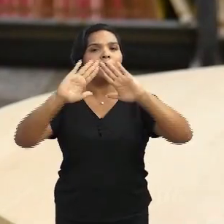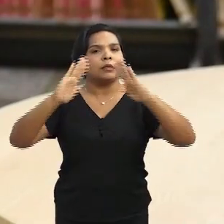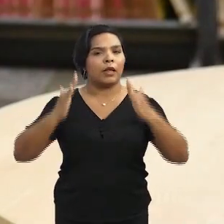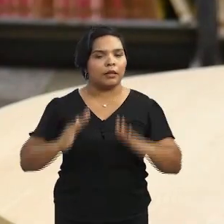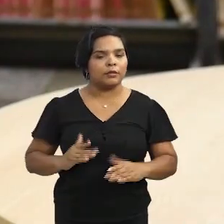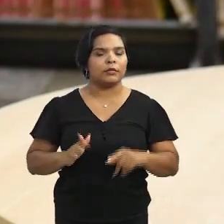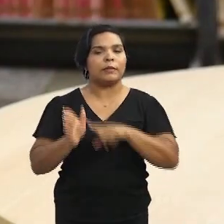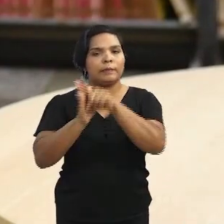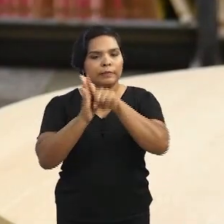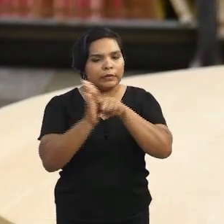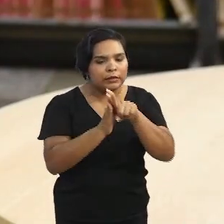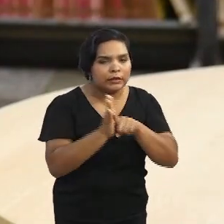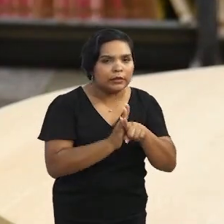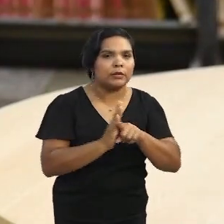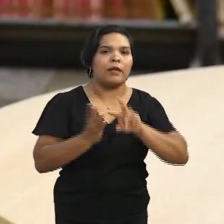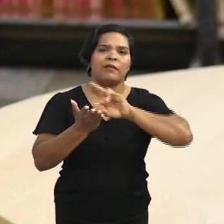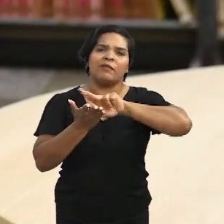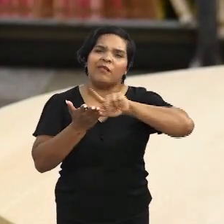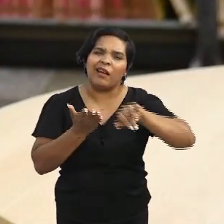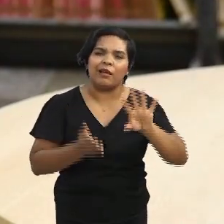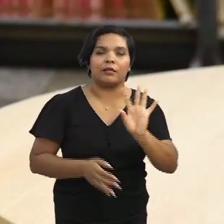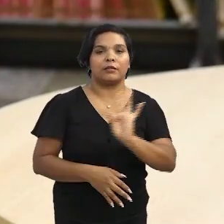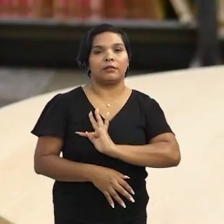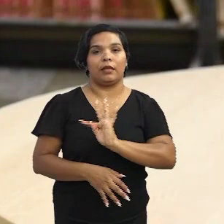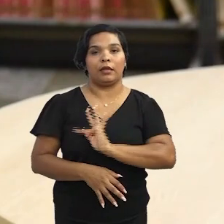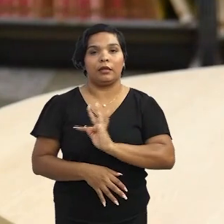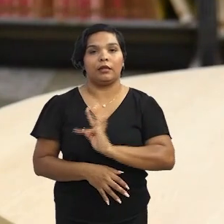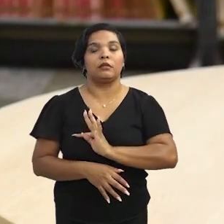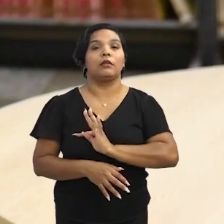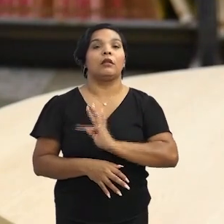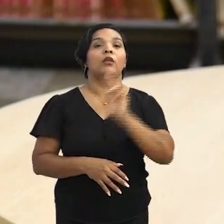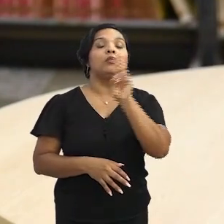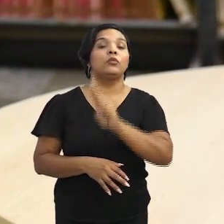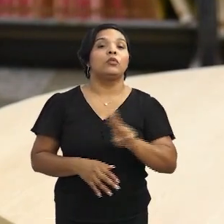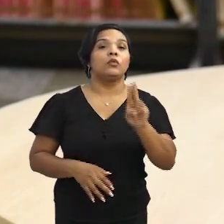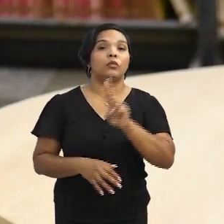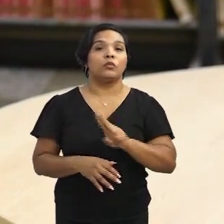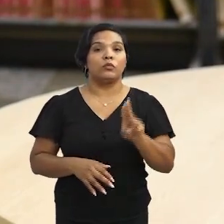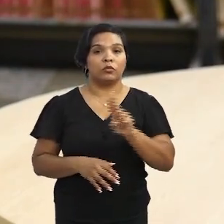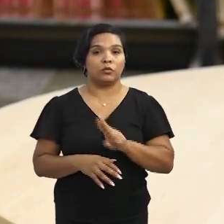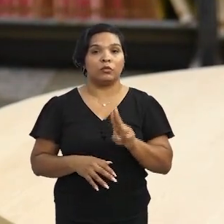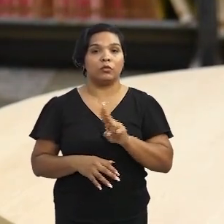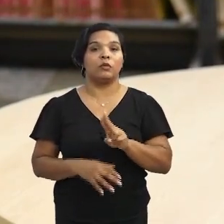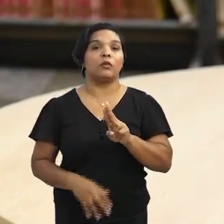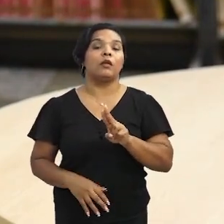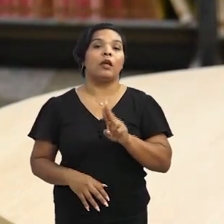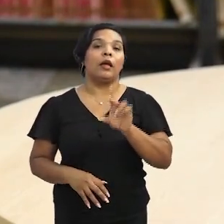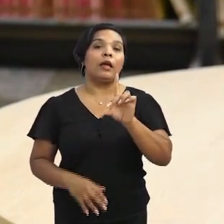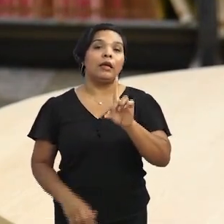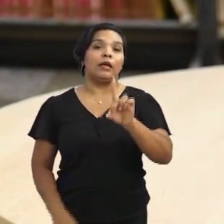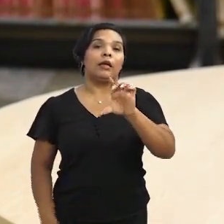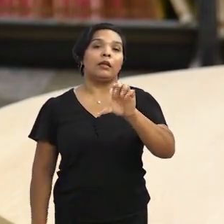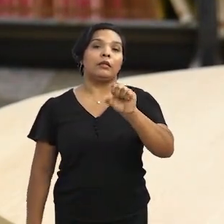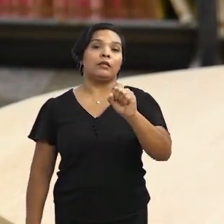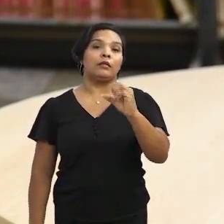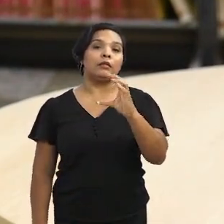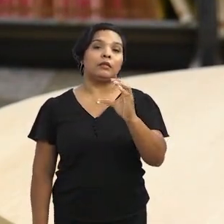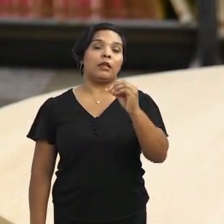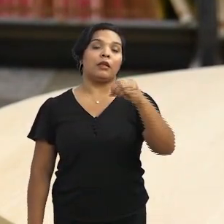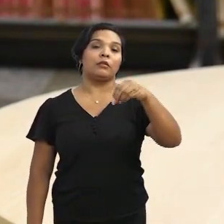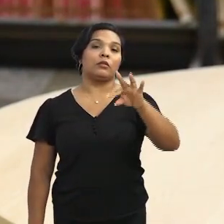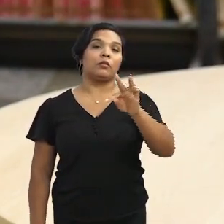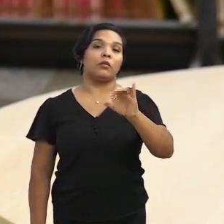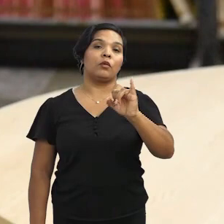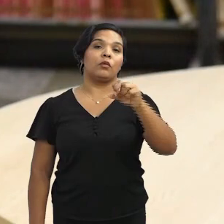uma análise, e aí tem várias técnicas, diferenças em diferenças, aqui a gente usou a regressão da descontinua, ou da